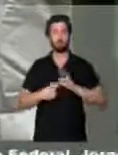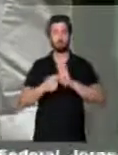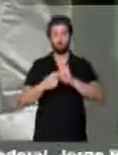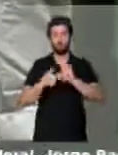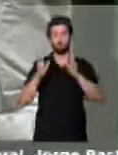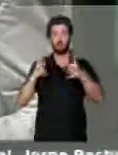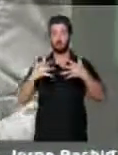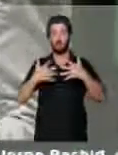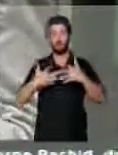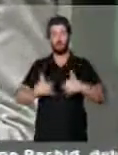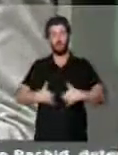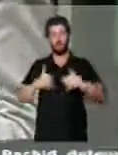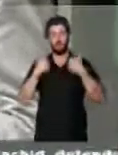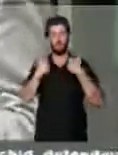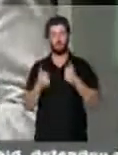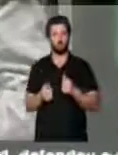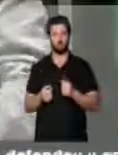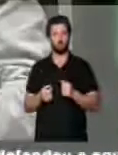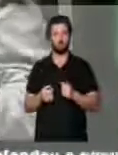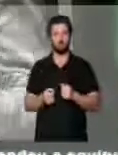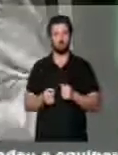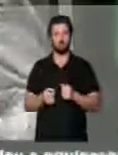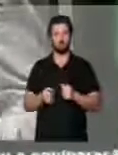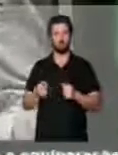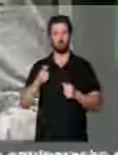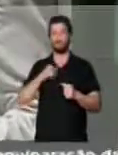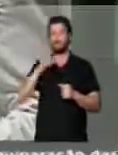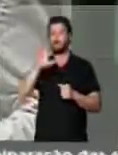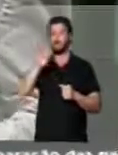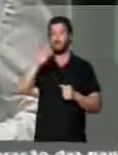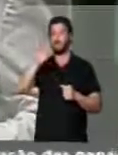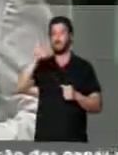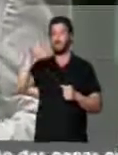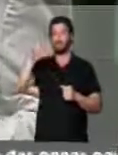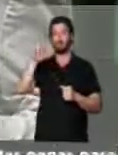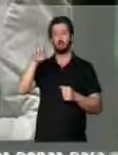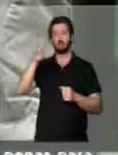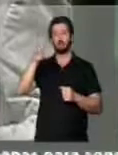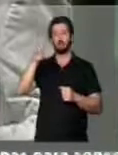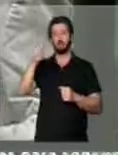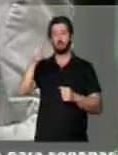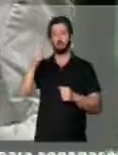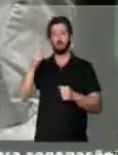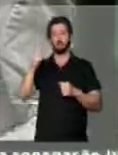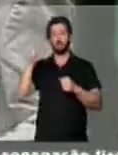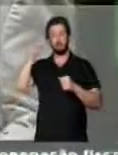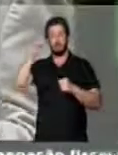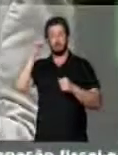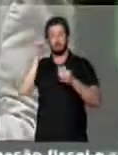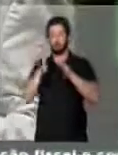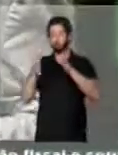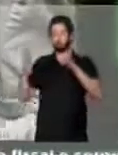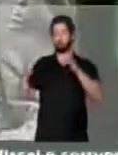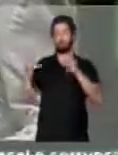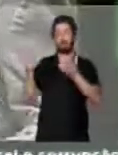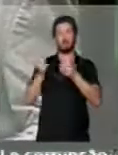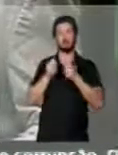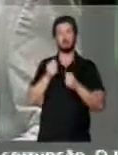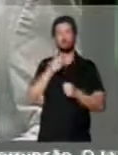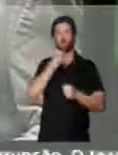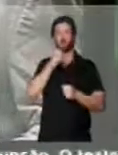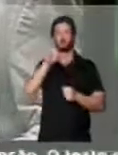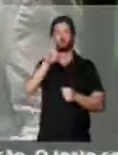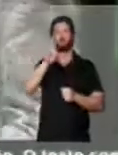orgulho, uma caminhonete, cabine dupla, que receberam do apresentador Ruck,